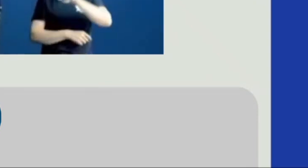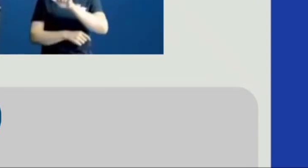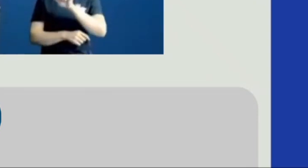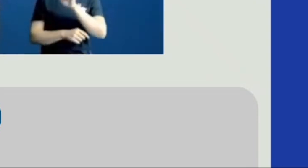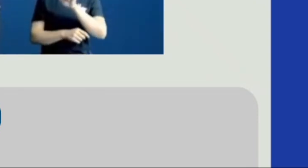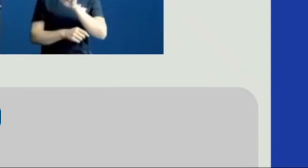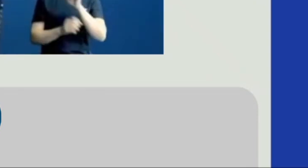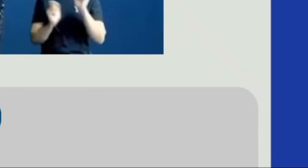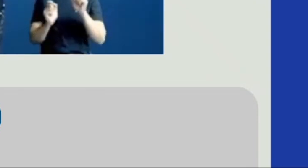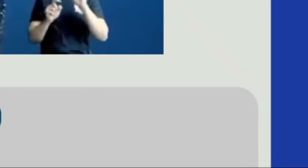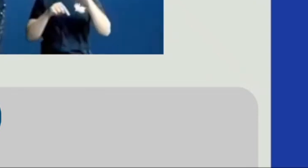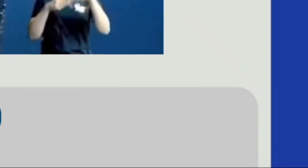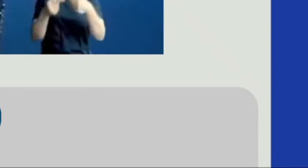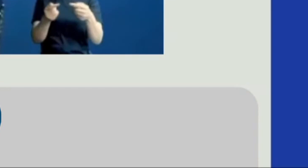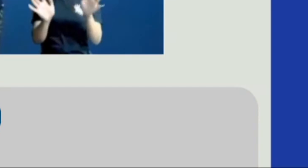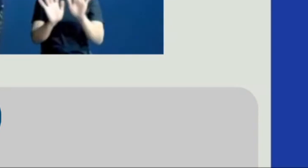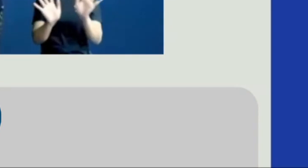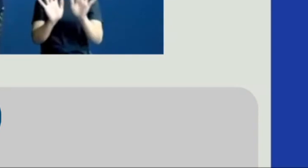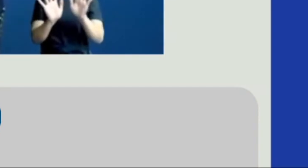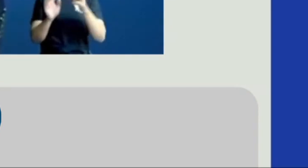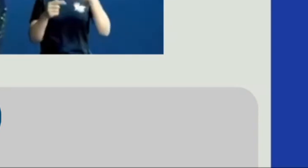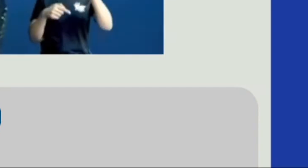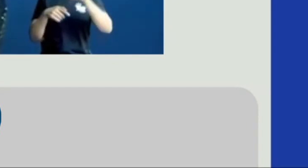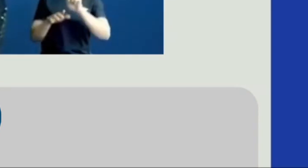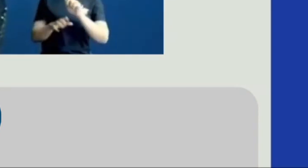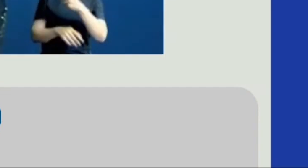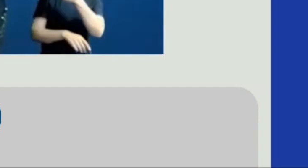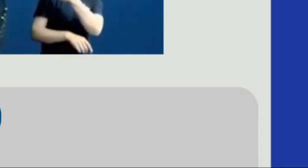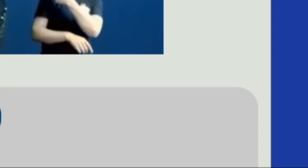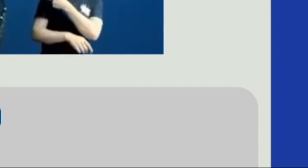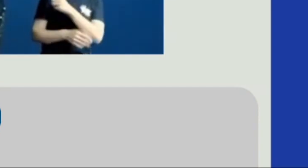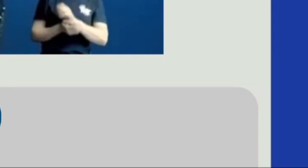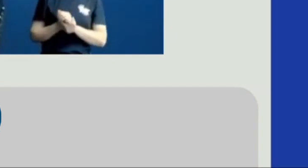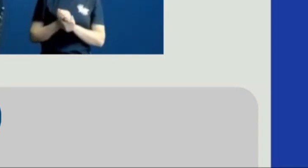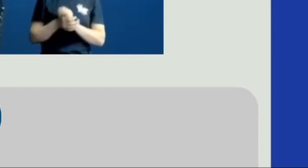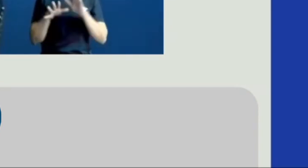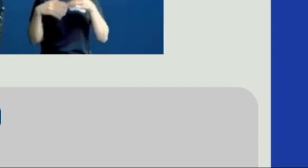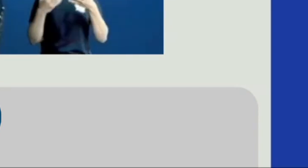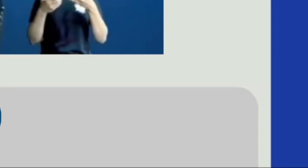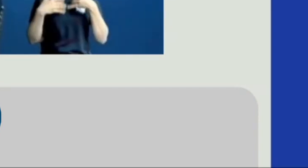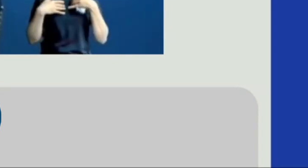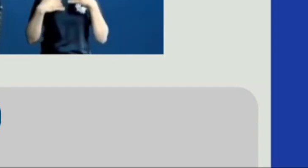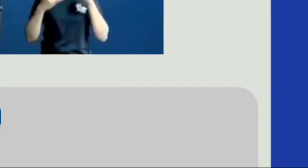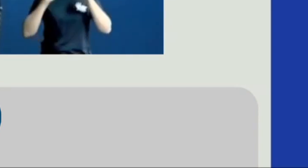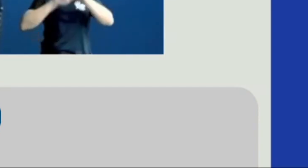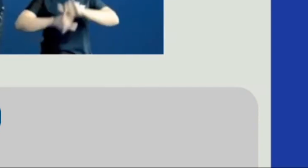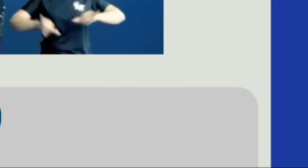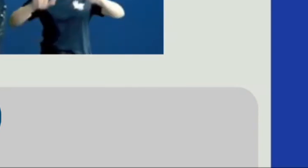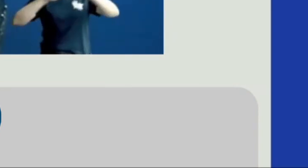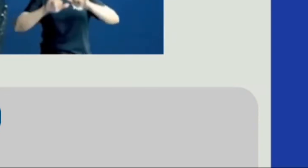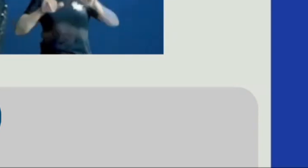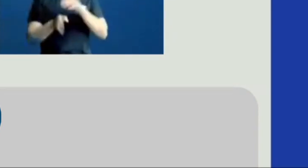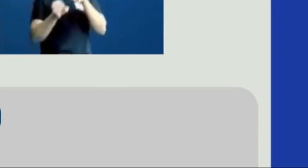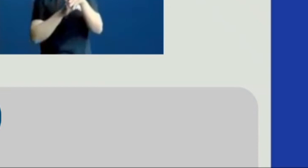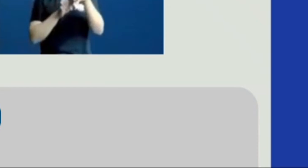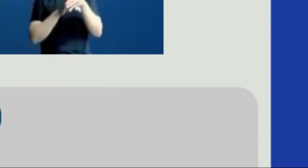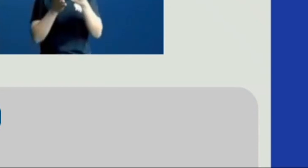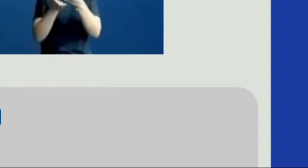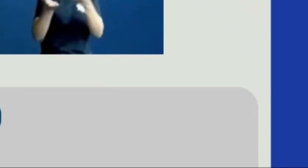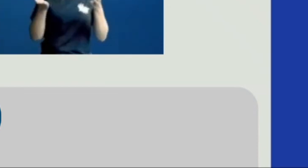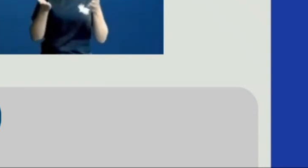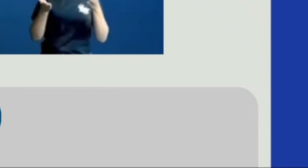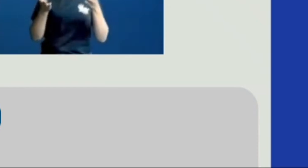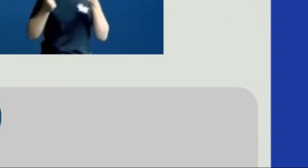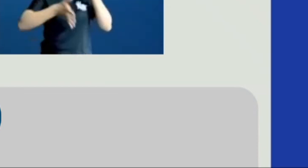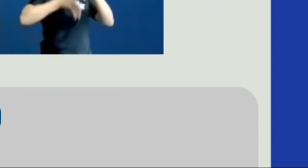mas quando ela chegar vai logo com rapidez não deixe para depois haja com sensatez. Esse